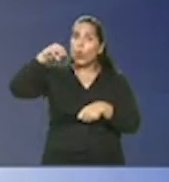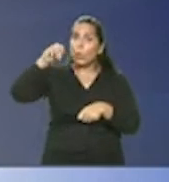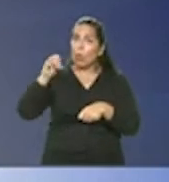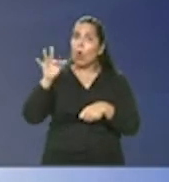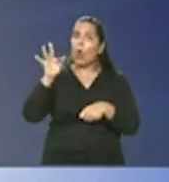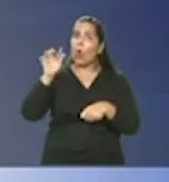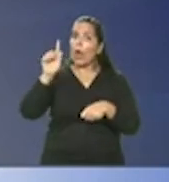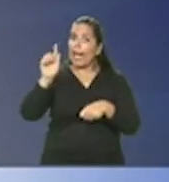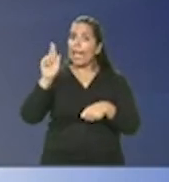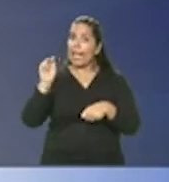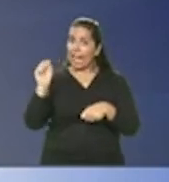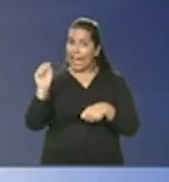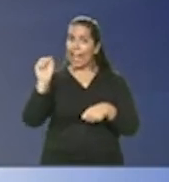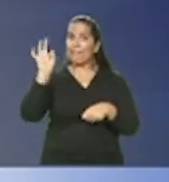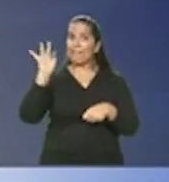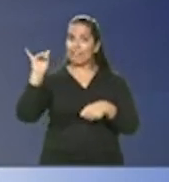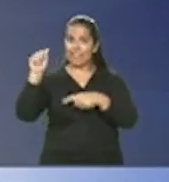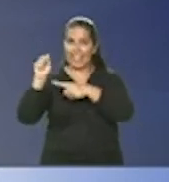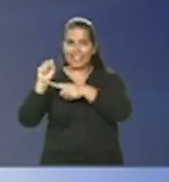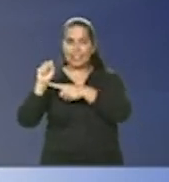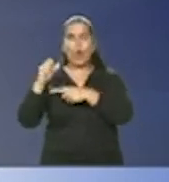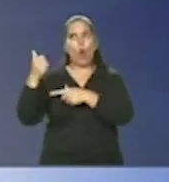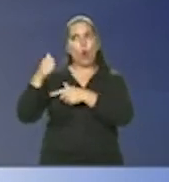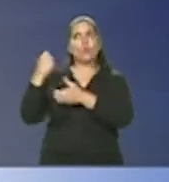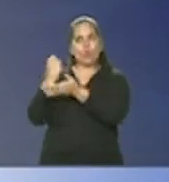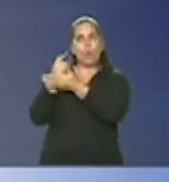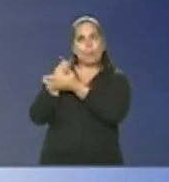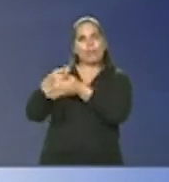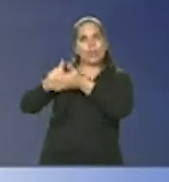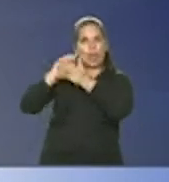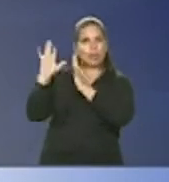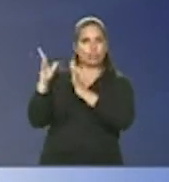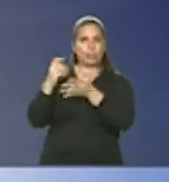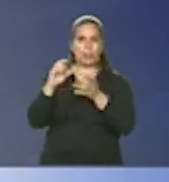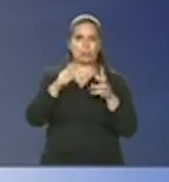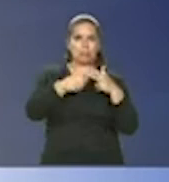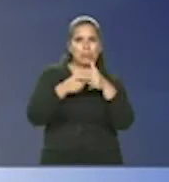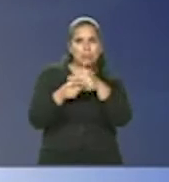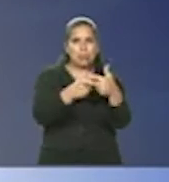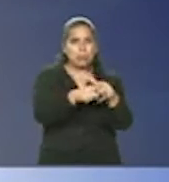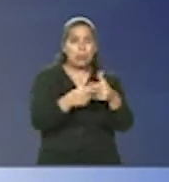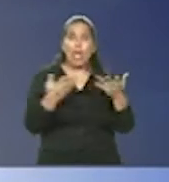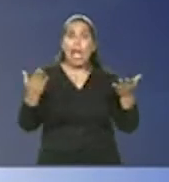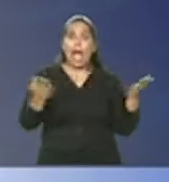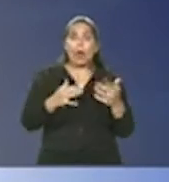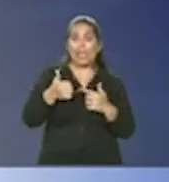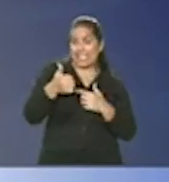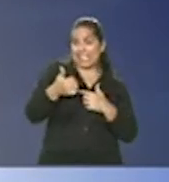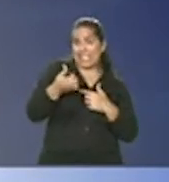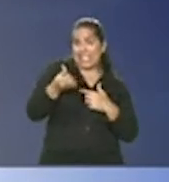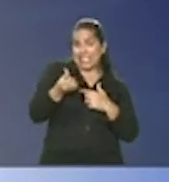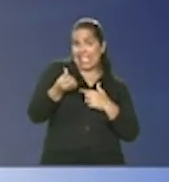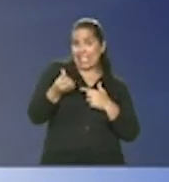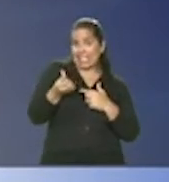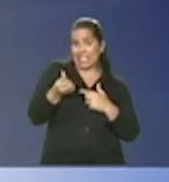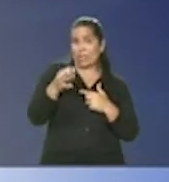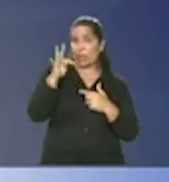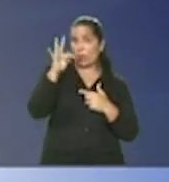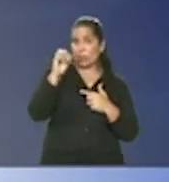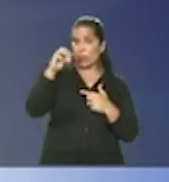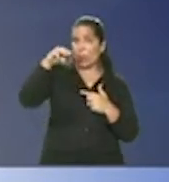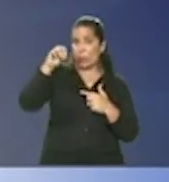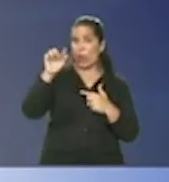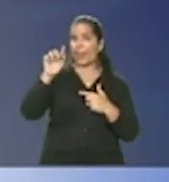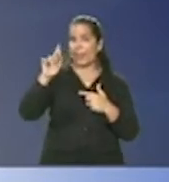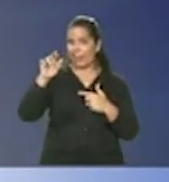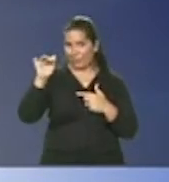que compramos no primeiro ano e fomos instalando e agora compramos mais 16 tomógrafos os primeiros eram de